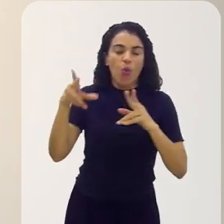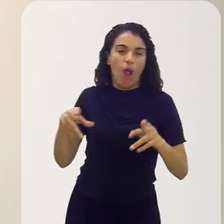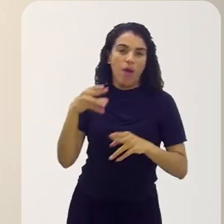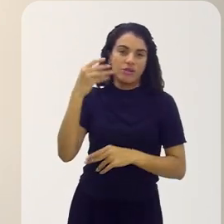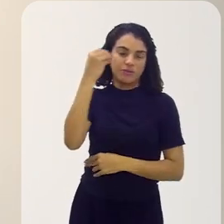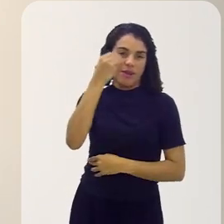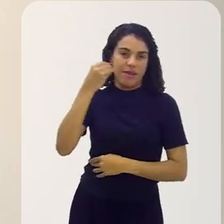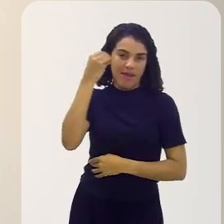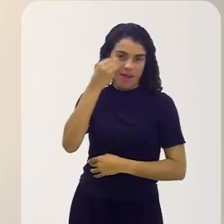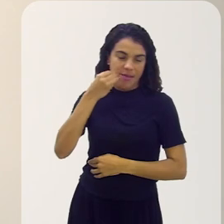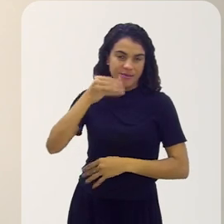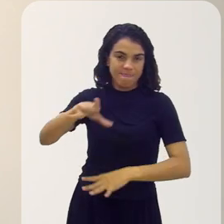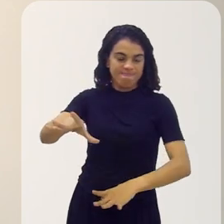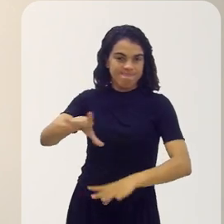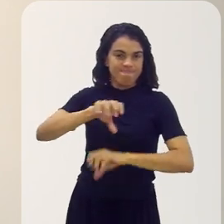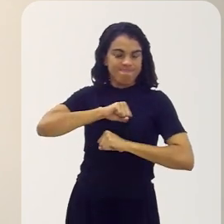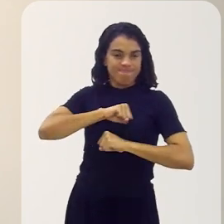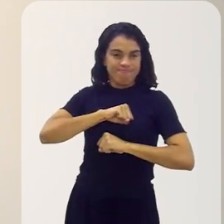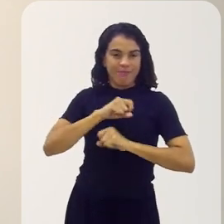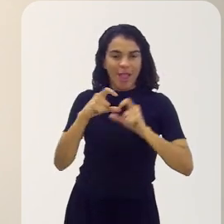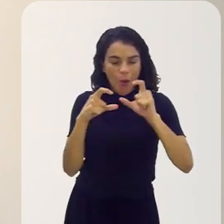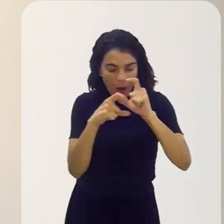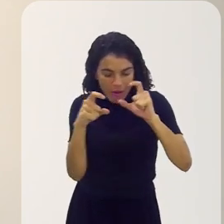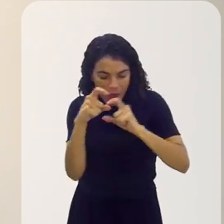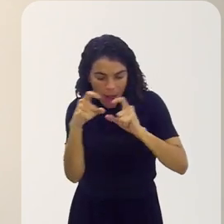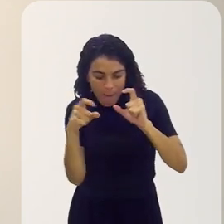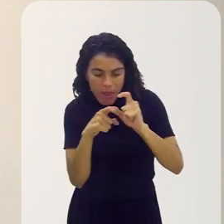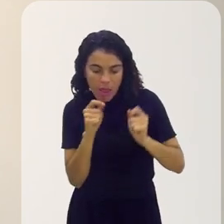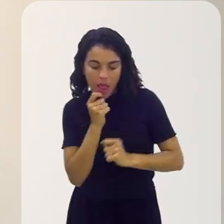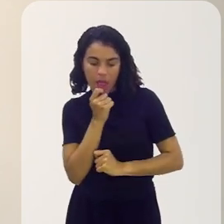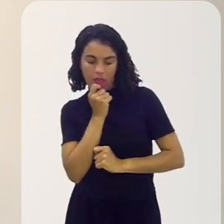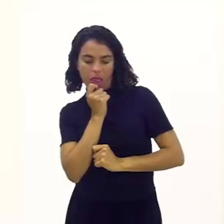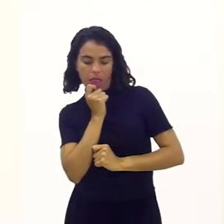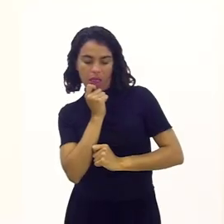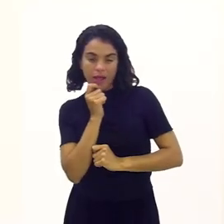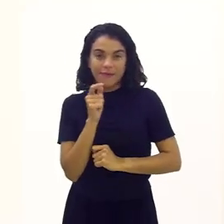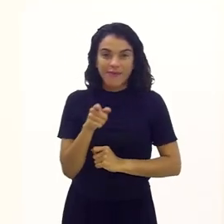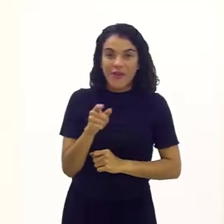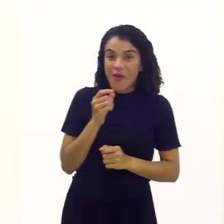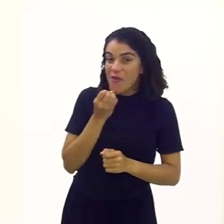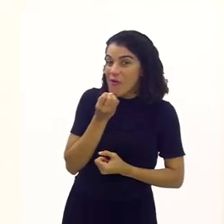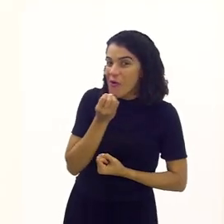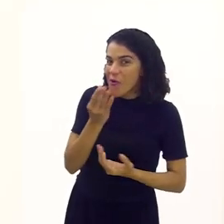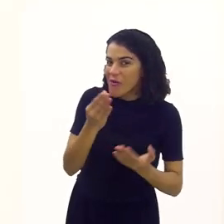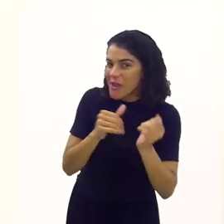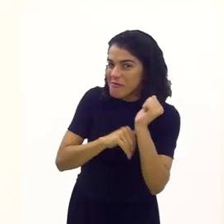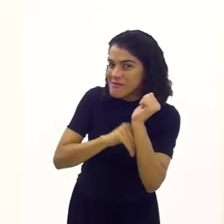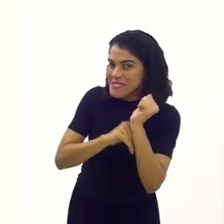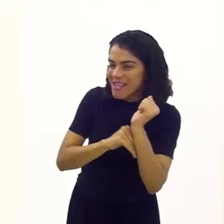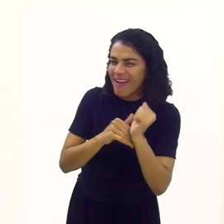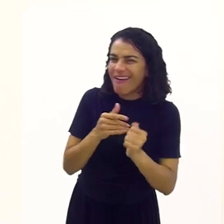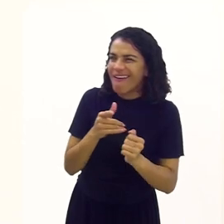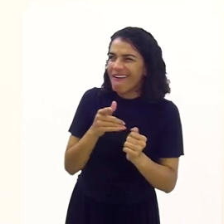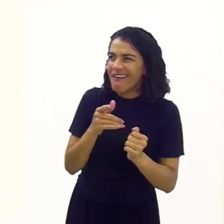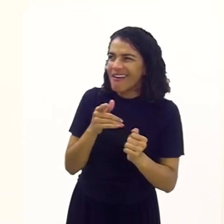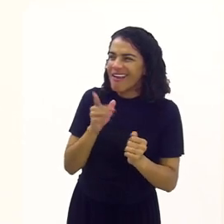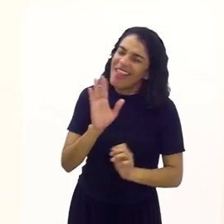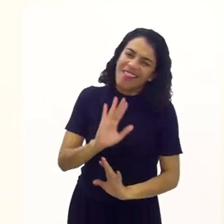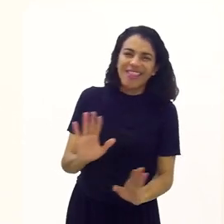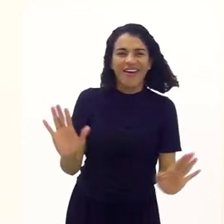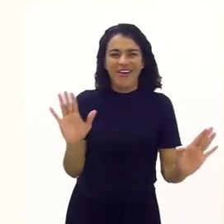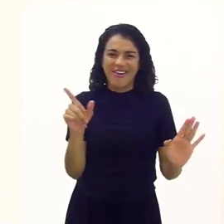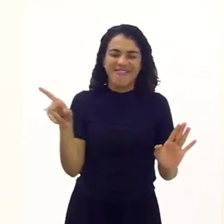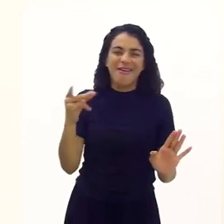Essa é... É isso que... É o quebra-cabeça que eu tento ficar montando quando estou programando. Vou contar um segredo para vocês. Agora não, né?